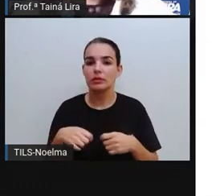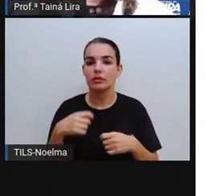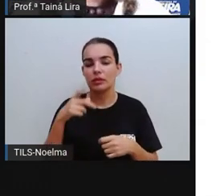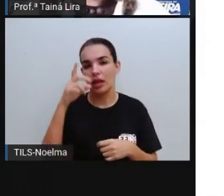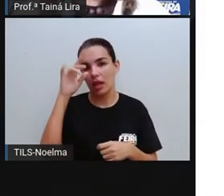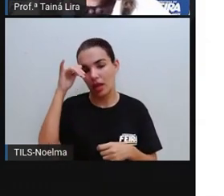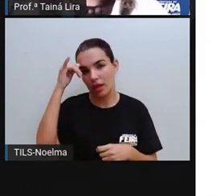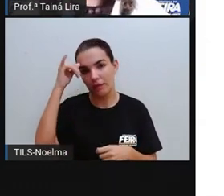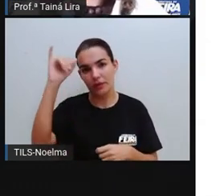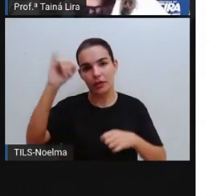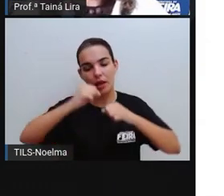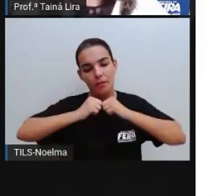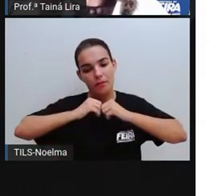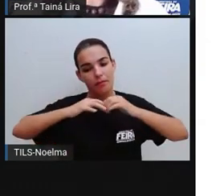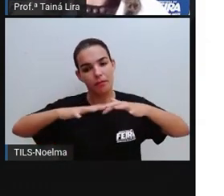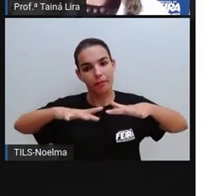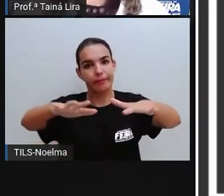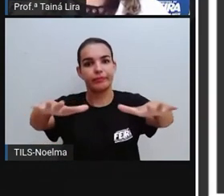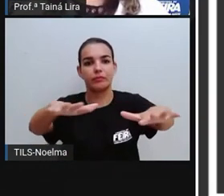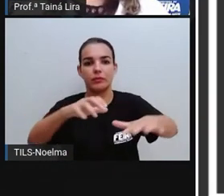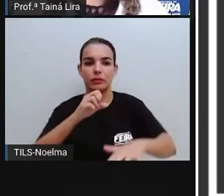por aí espalhando, certo?